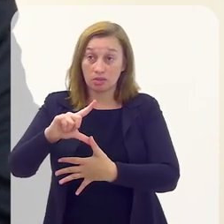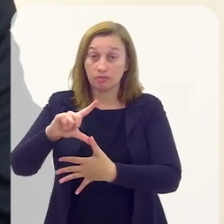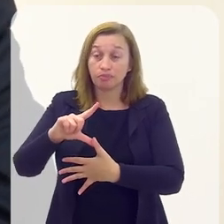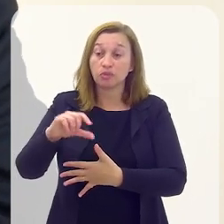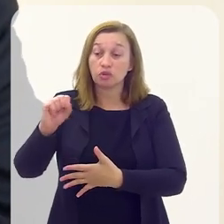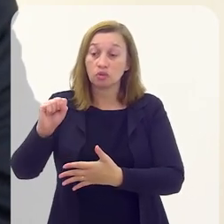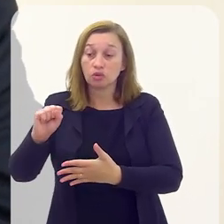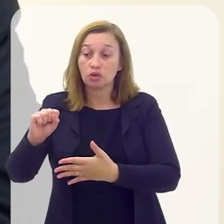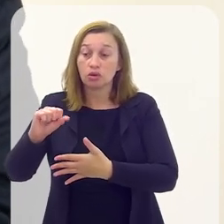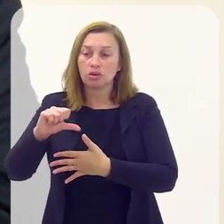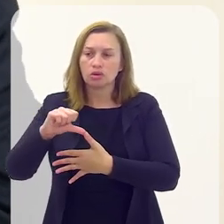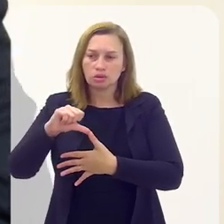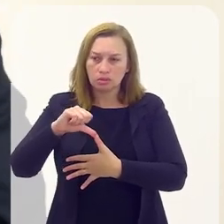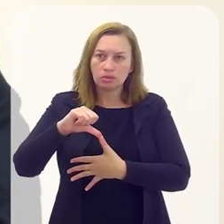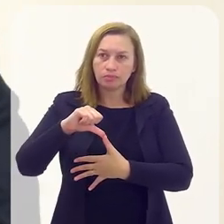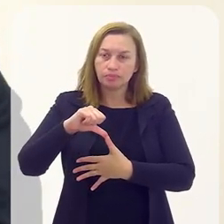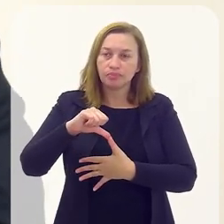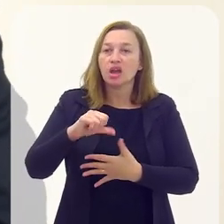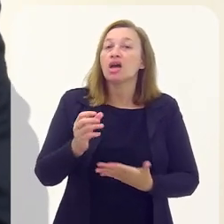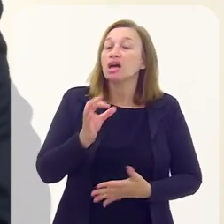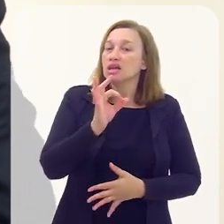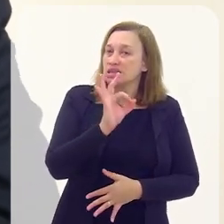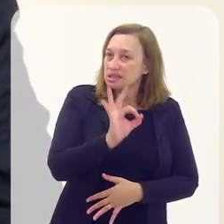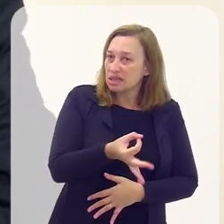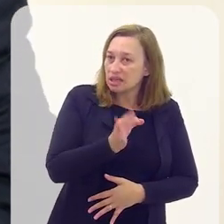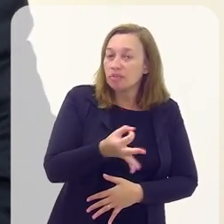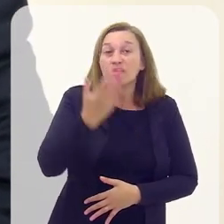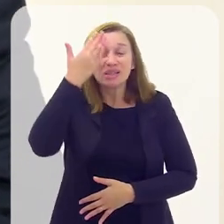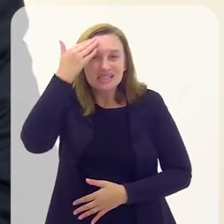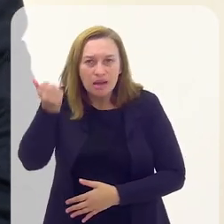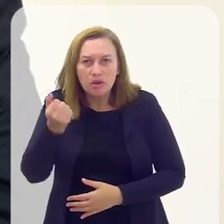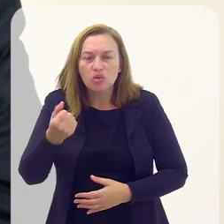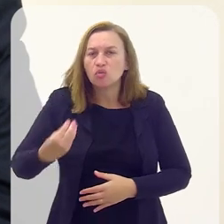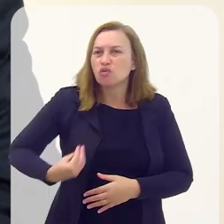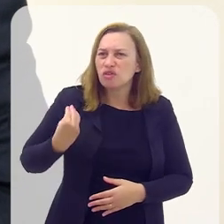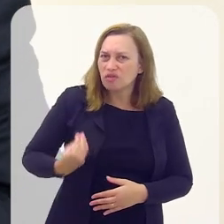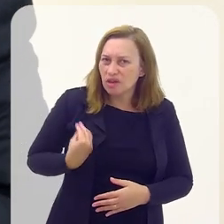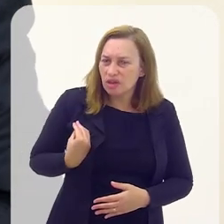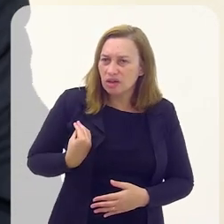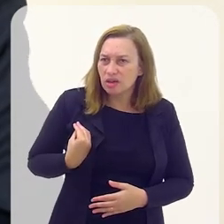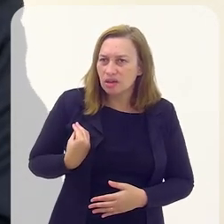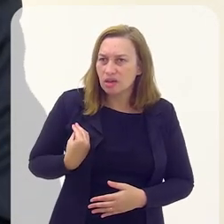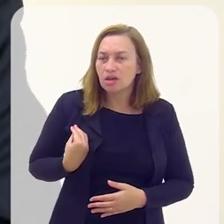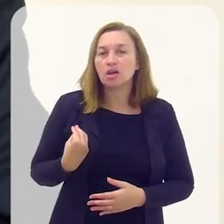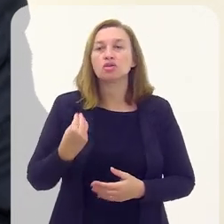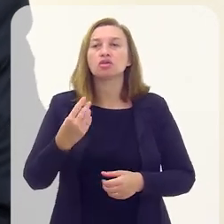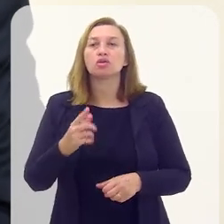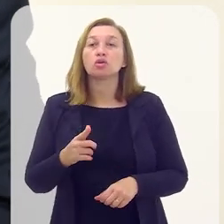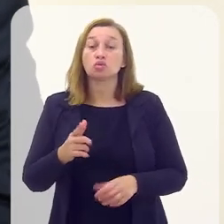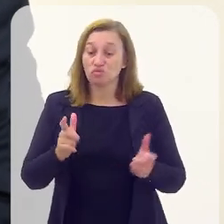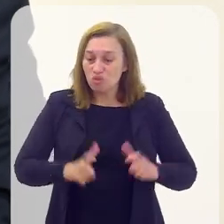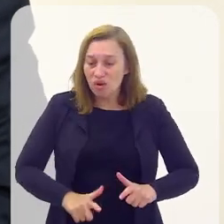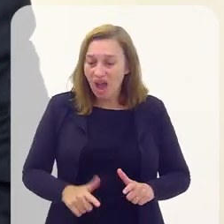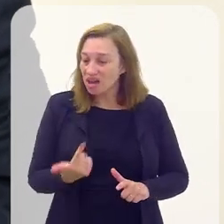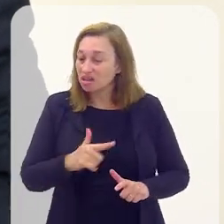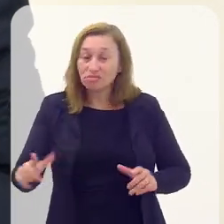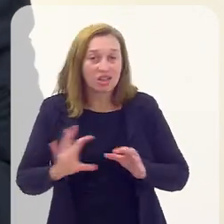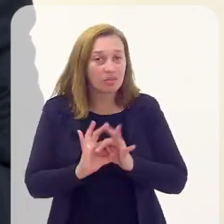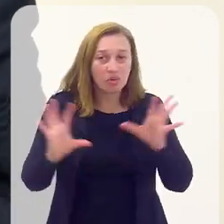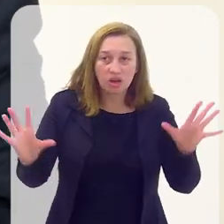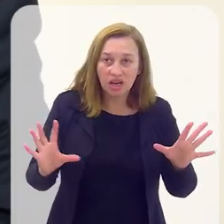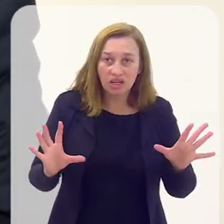Sul. Então, nós sabemos exatamente o que significa viver sem um ambiente democrático,